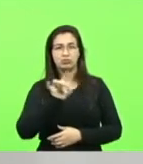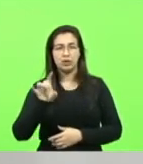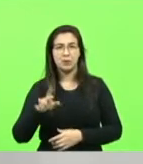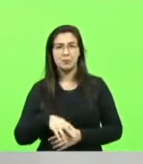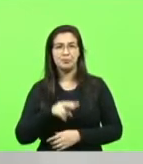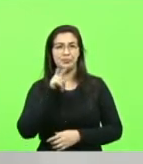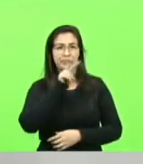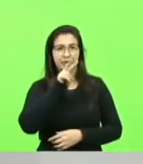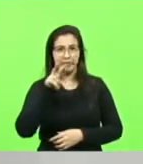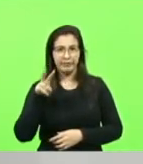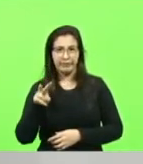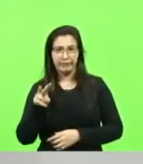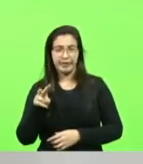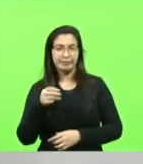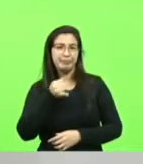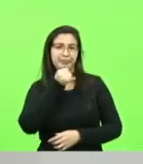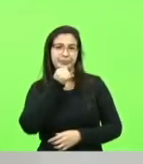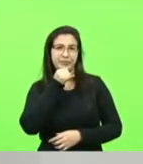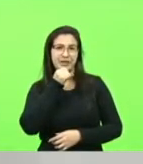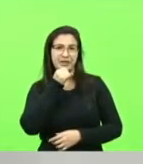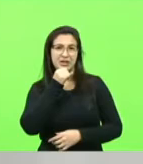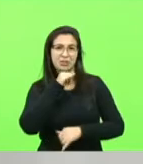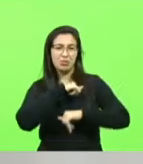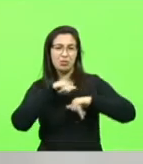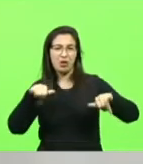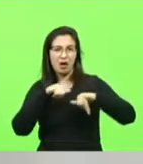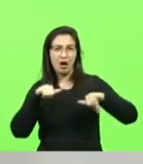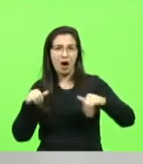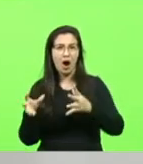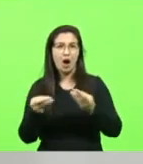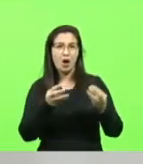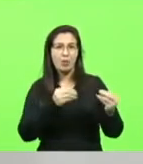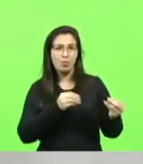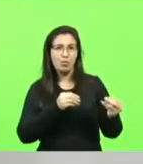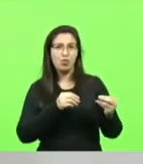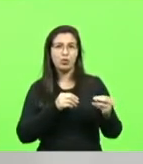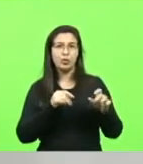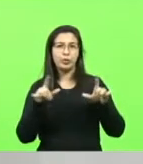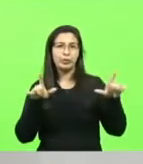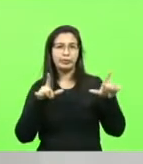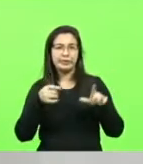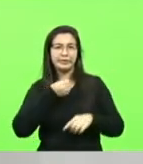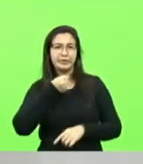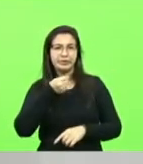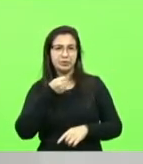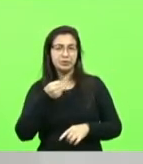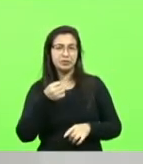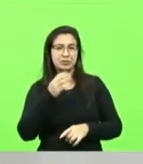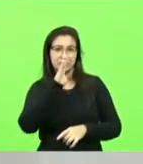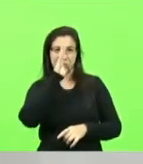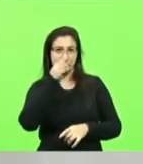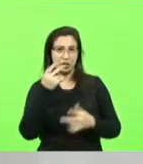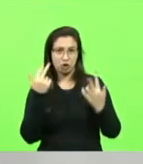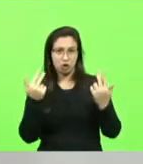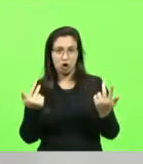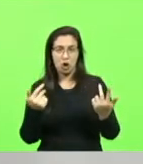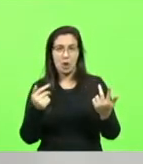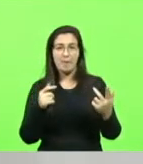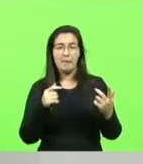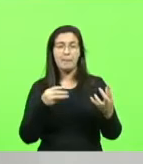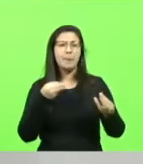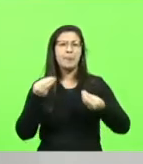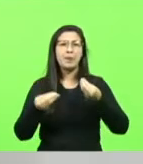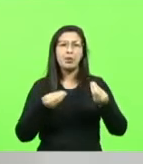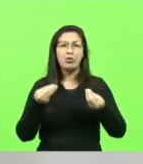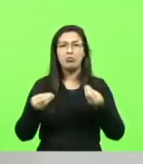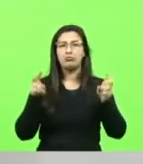amplamente divulgadas pela mídia, principalmente a convencional, de como estão sendo tratadas questões,